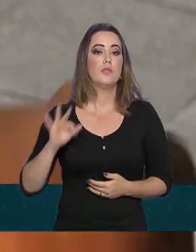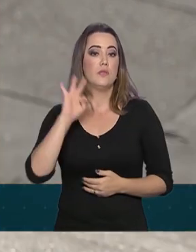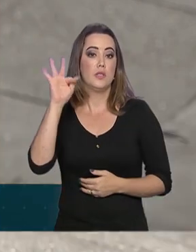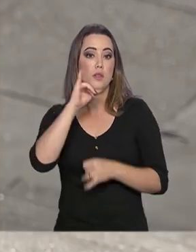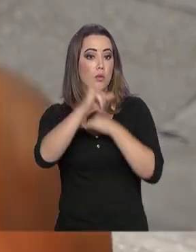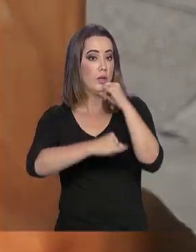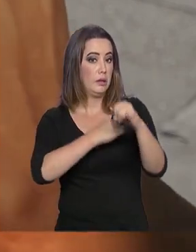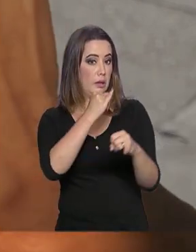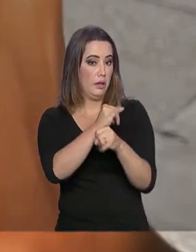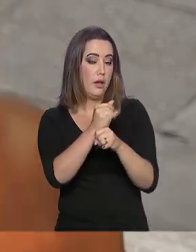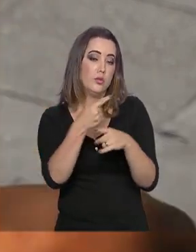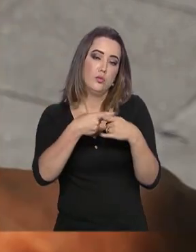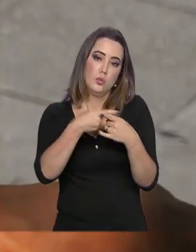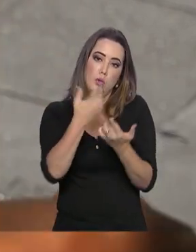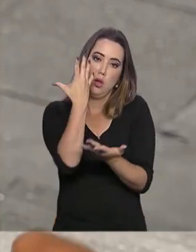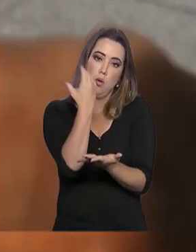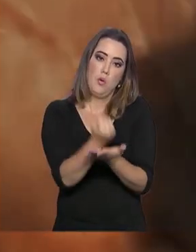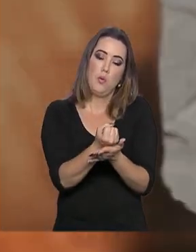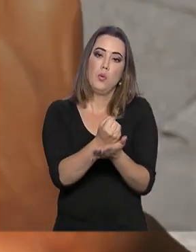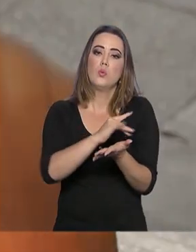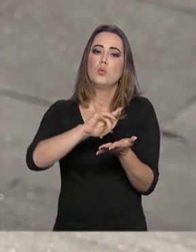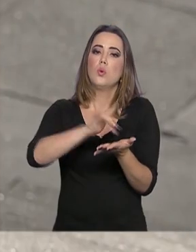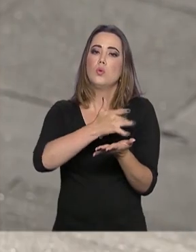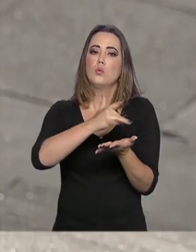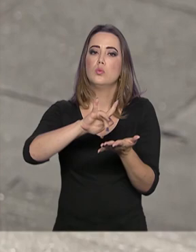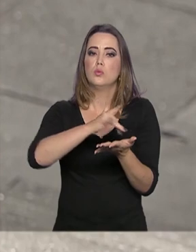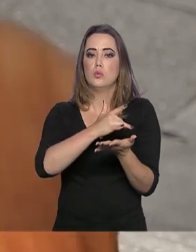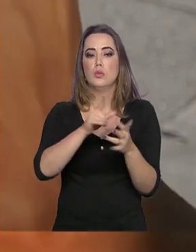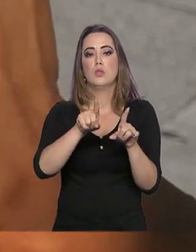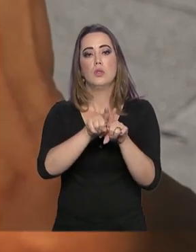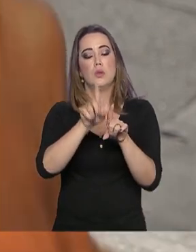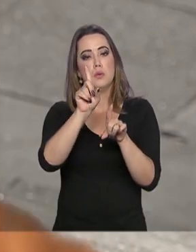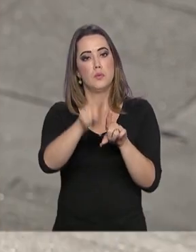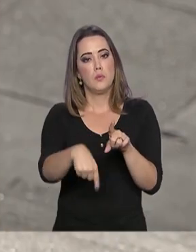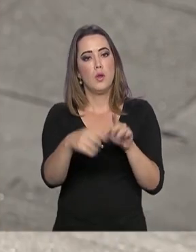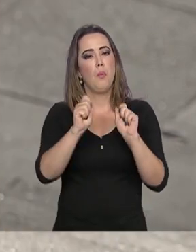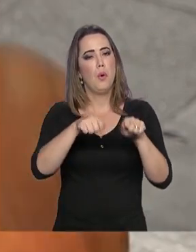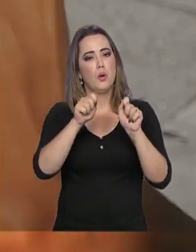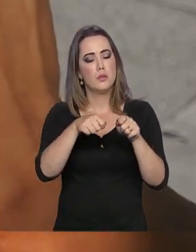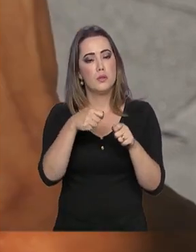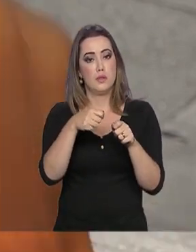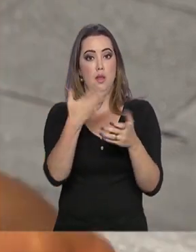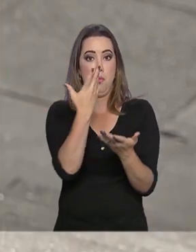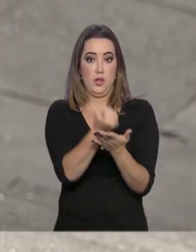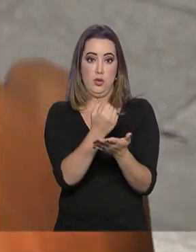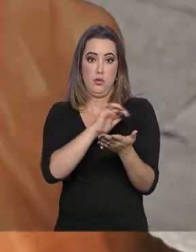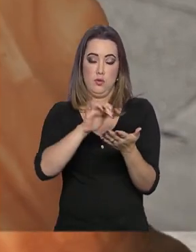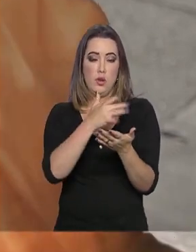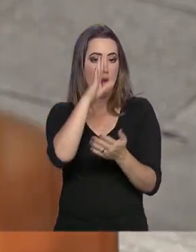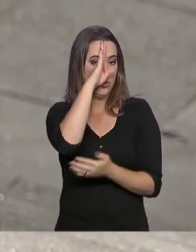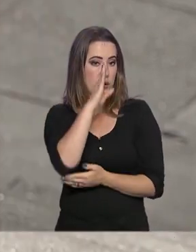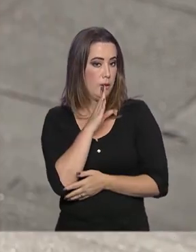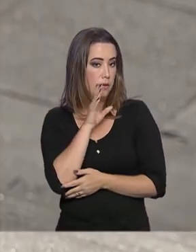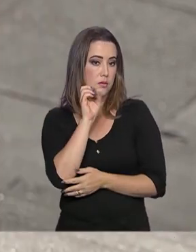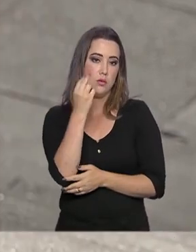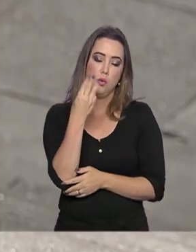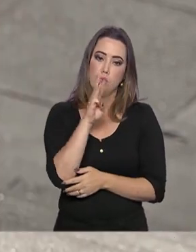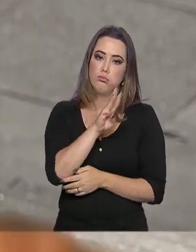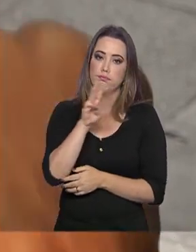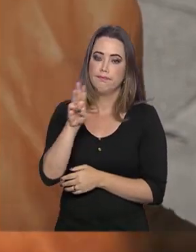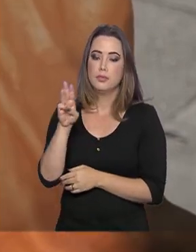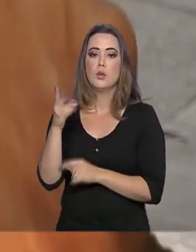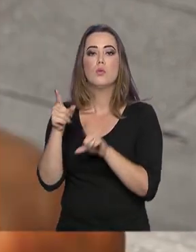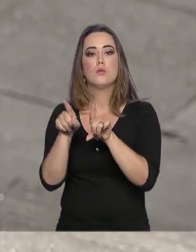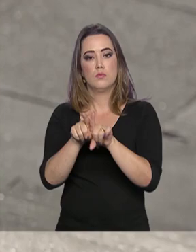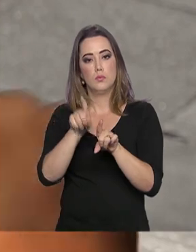aplicativo, desenvolvido pelo Serviço Federal de Processamento de Dados, pode ser baixado no celular gratuitamente nas lojas